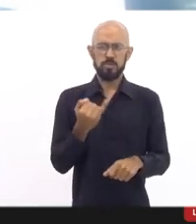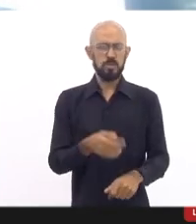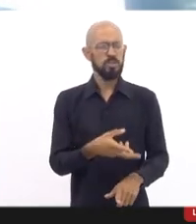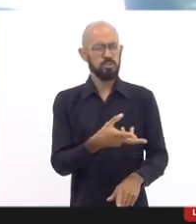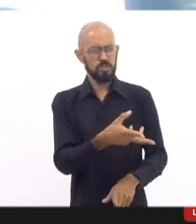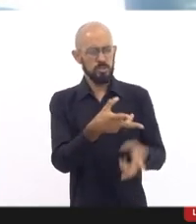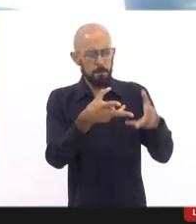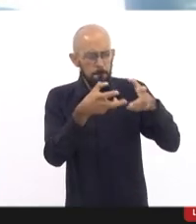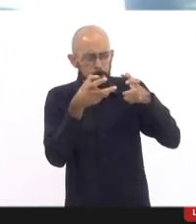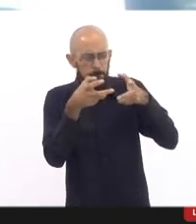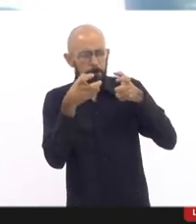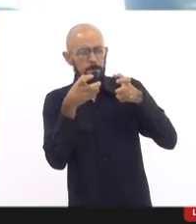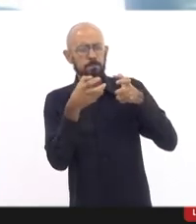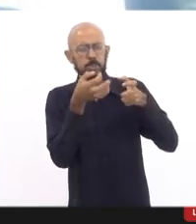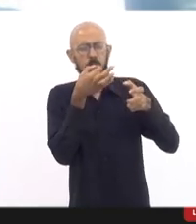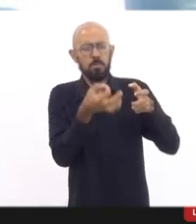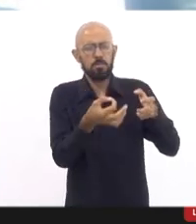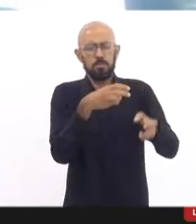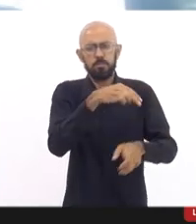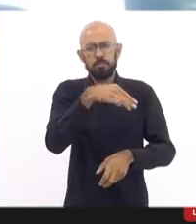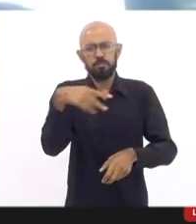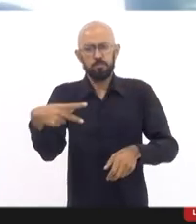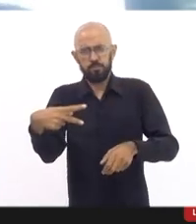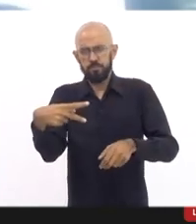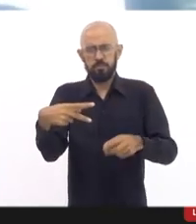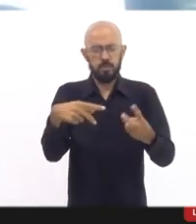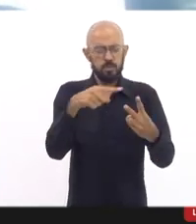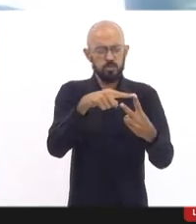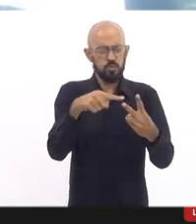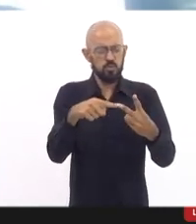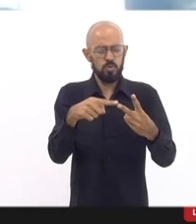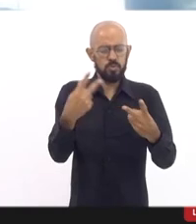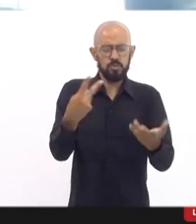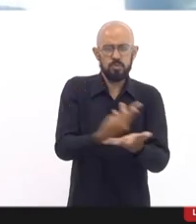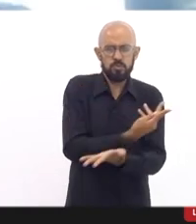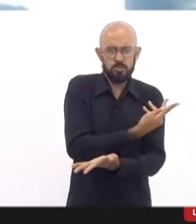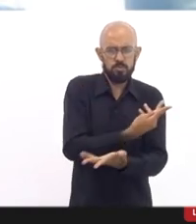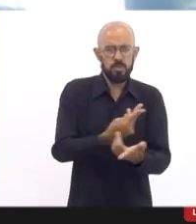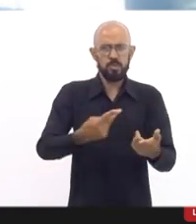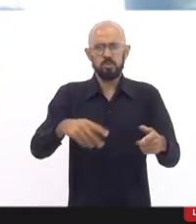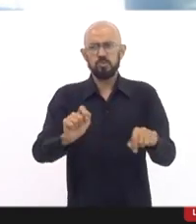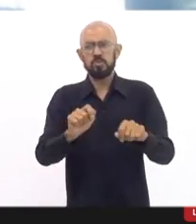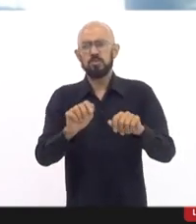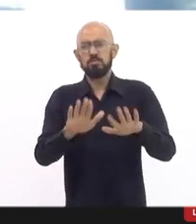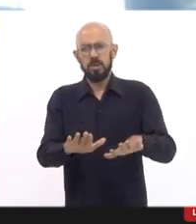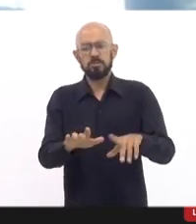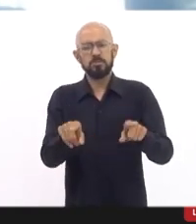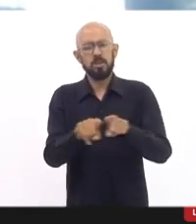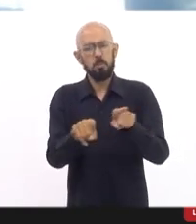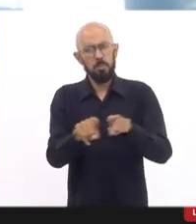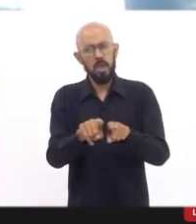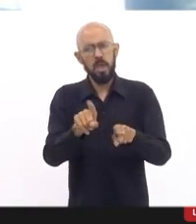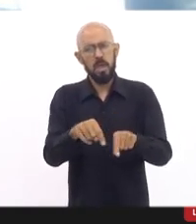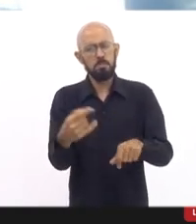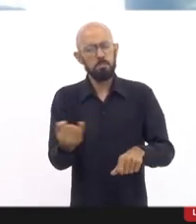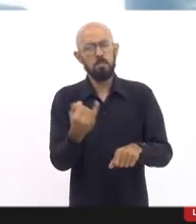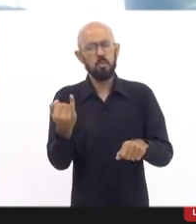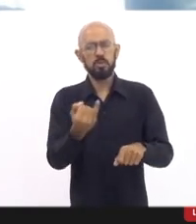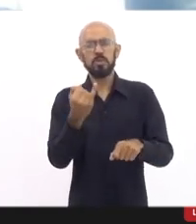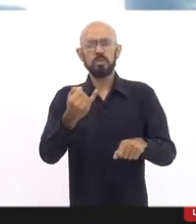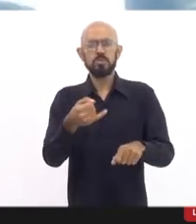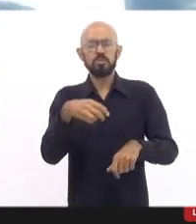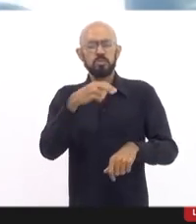MP nesses dois casos, cabe ao MP oferecer as denúncias, mas, mais do que isso, o MP sempre tem também